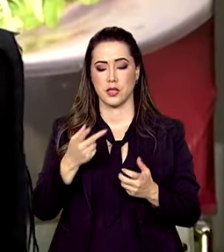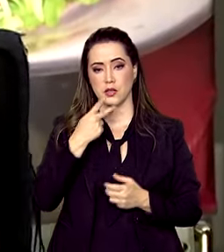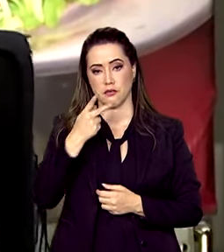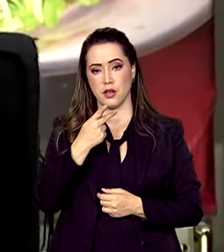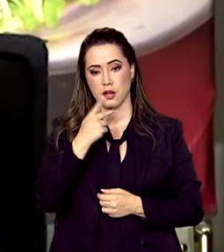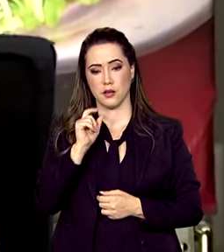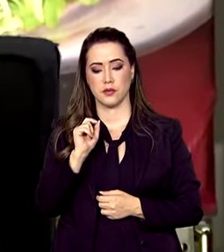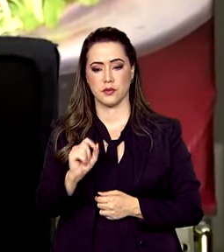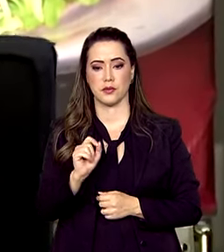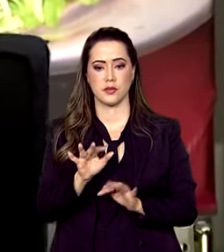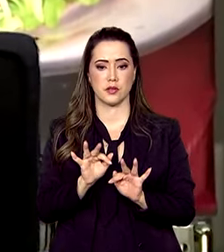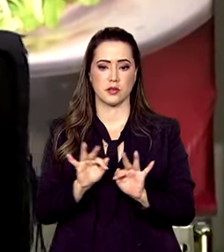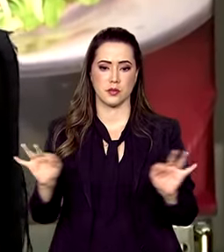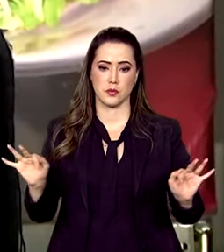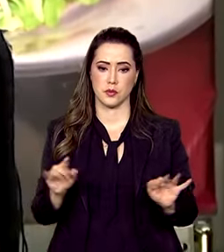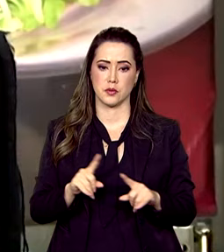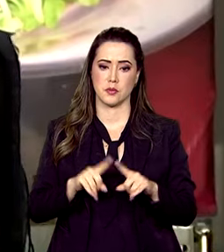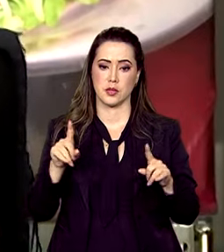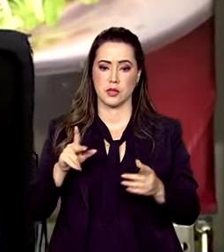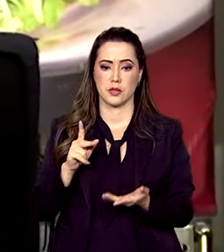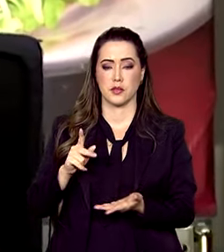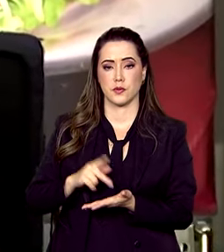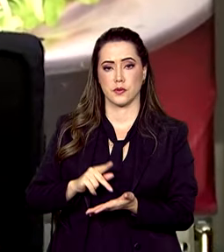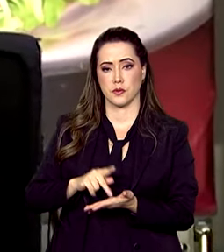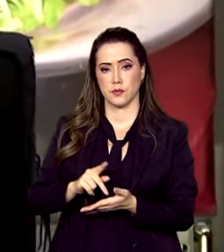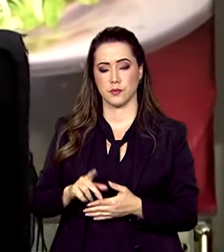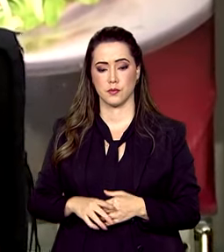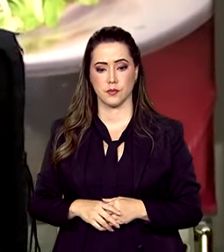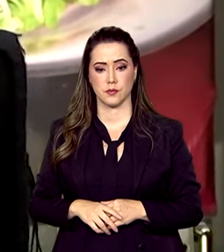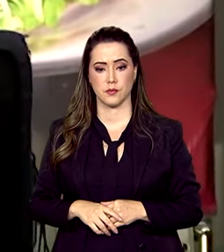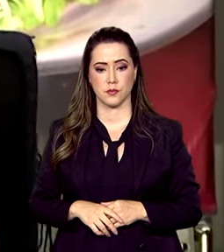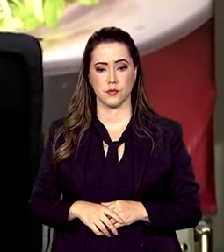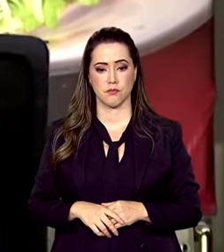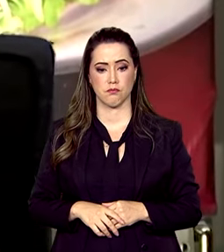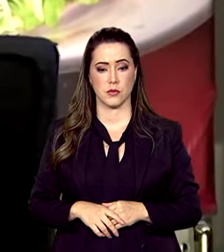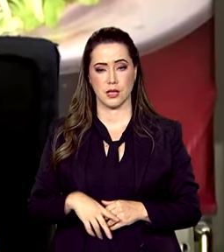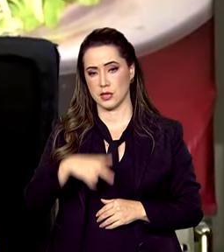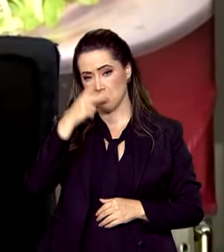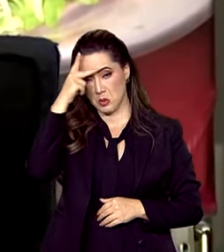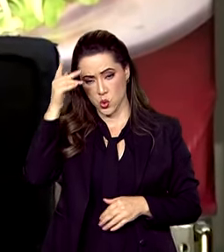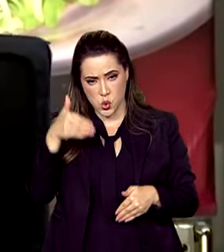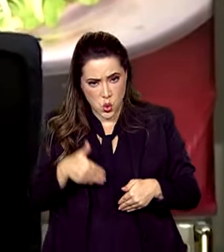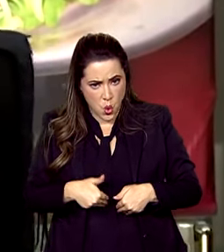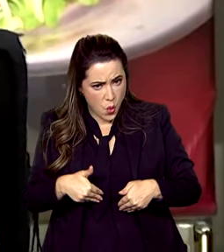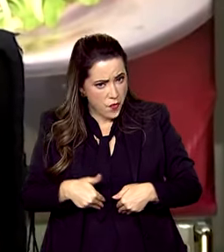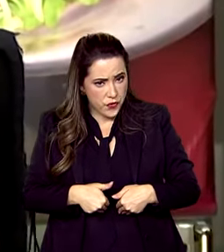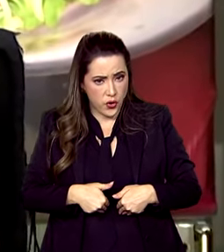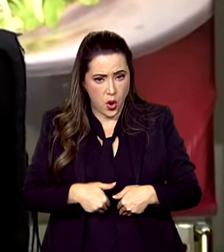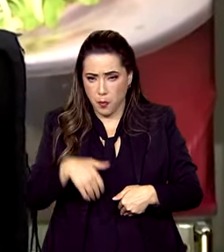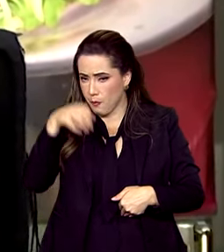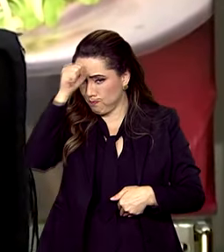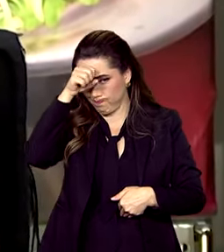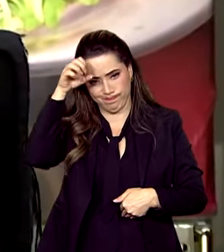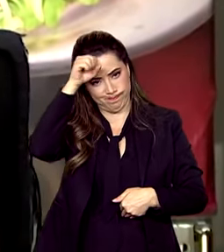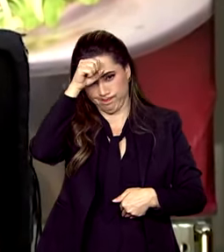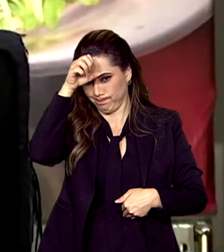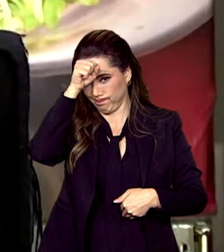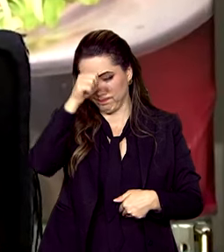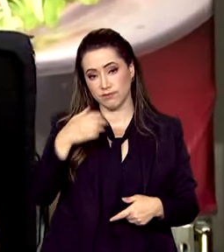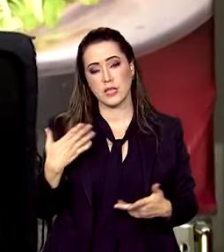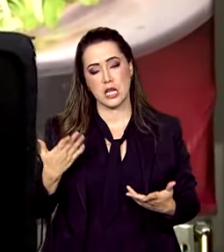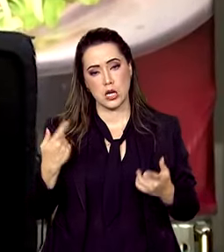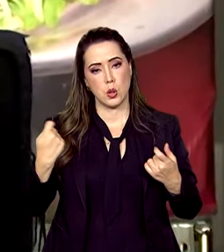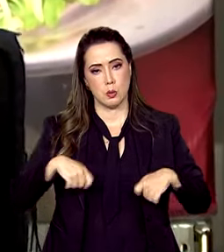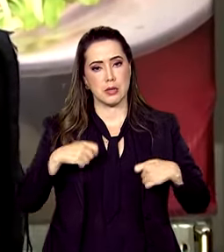simples, mas que é muito verdadeiro, que ninguém aprende de barriga vazia. E é por isso que a gente precisa cada vez